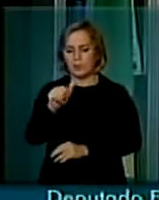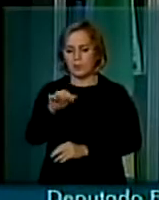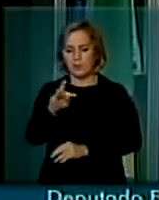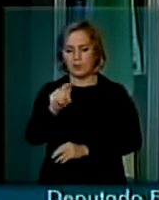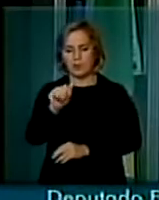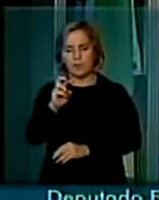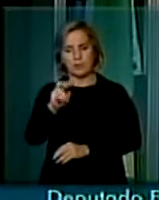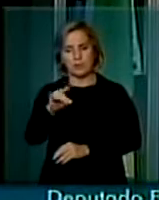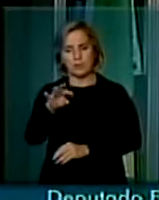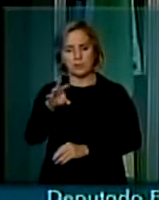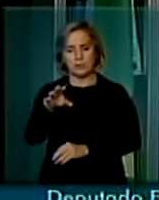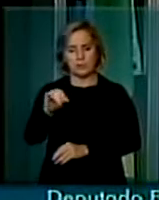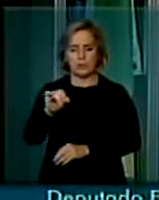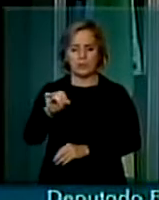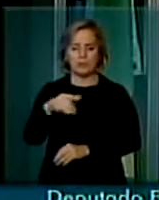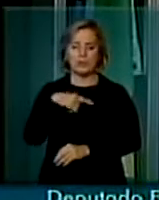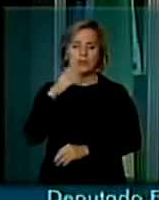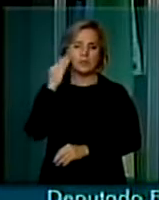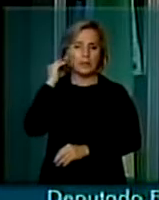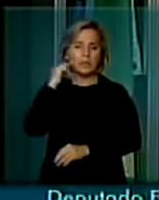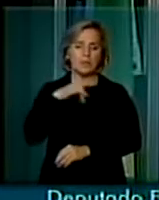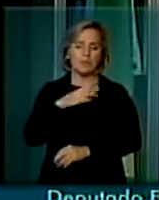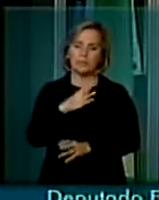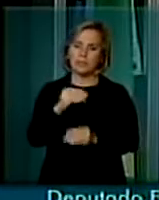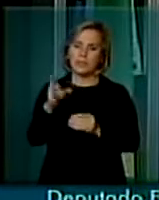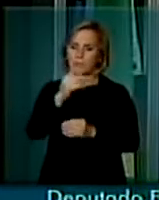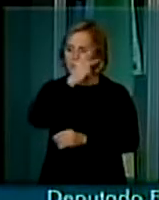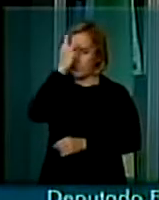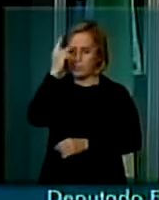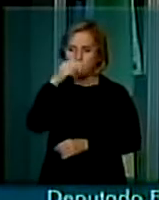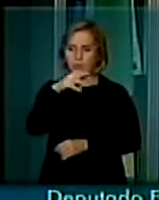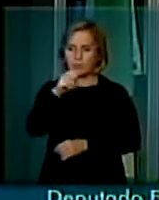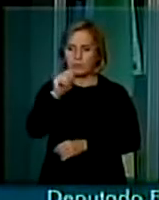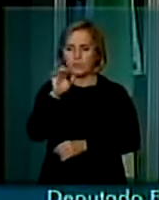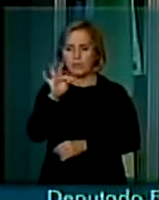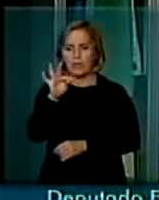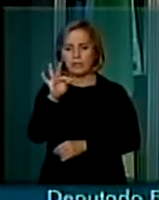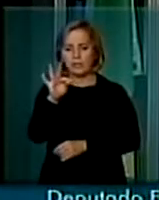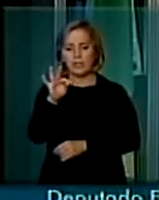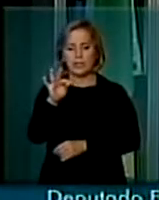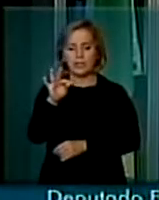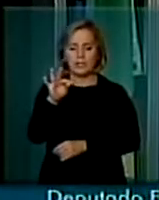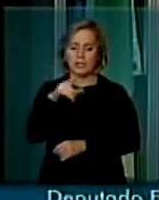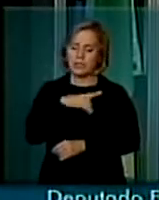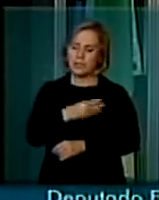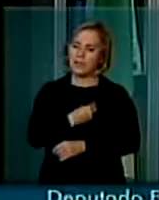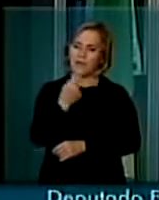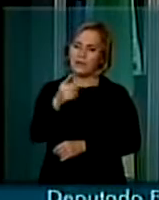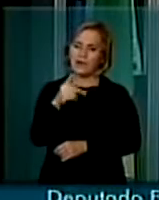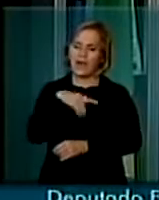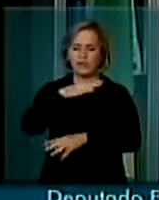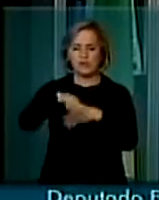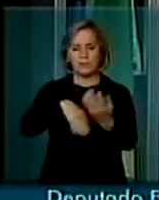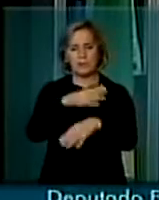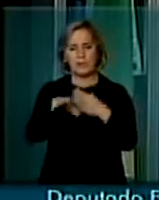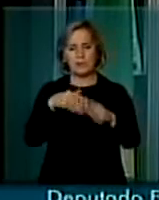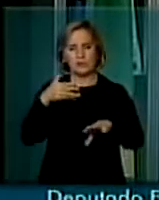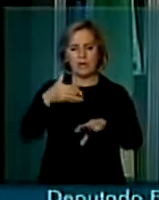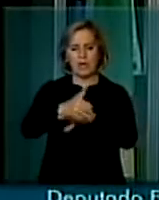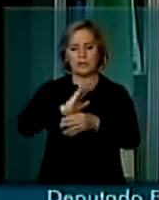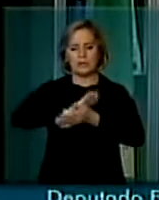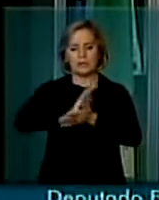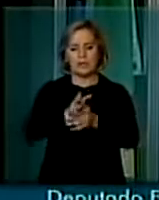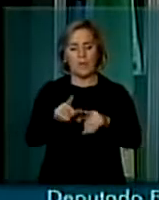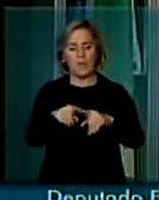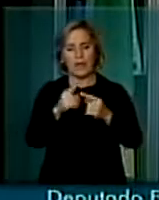ali para tumultuar, para invadir as propriedades, para destruir as propriedades. Mas